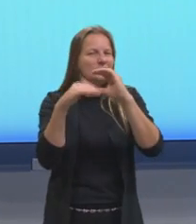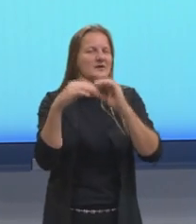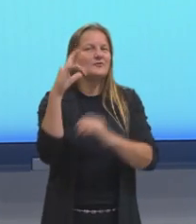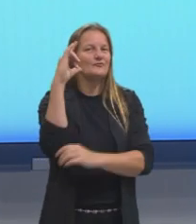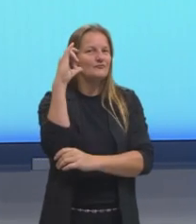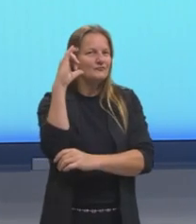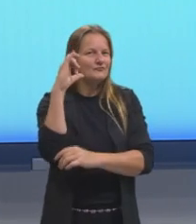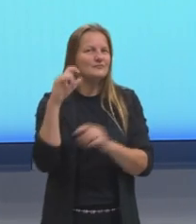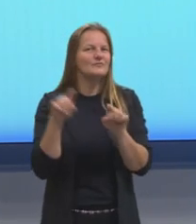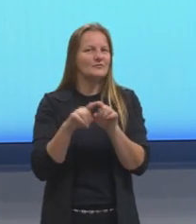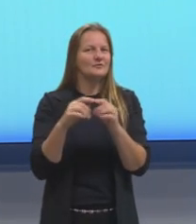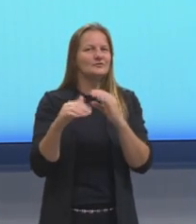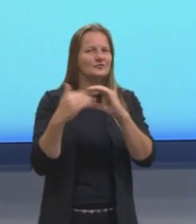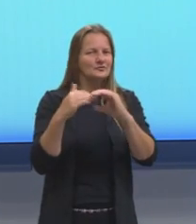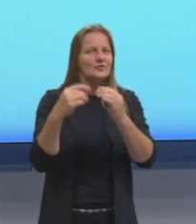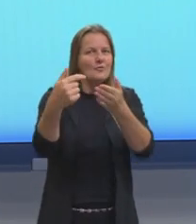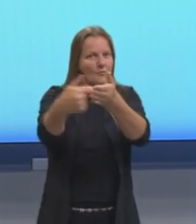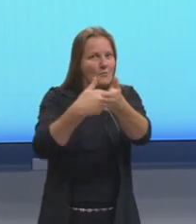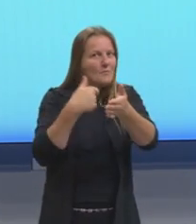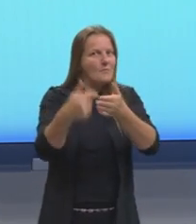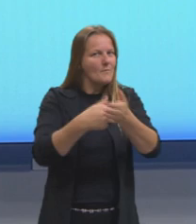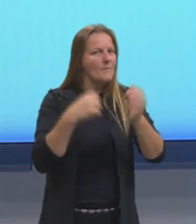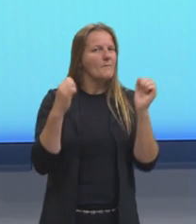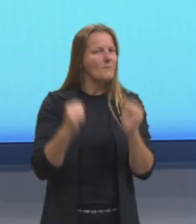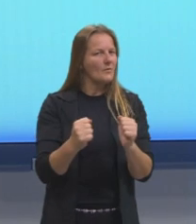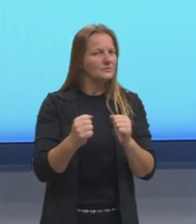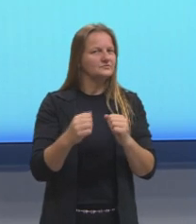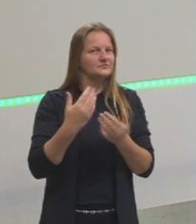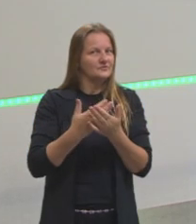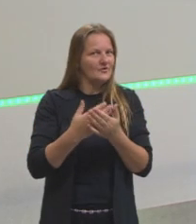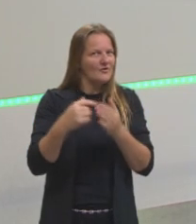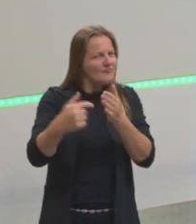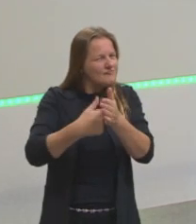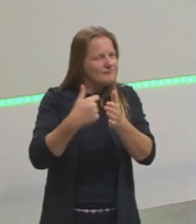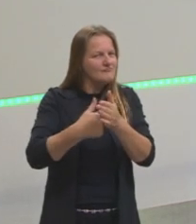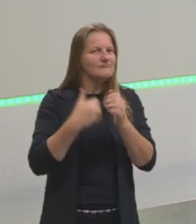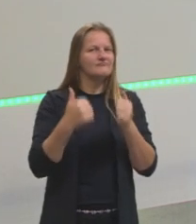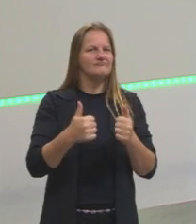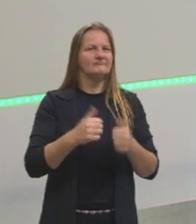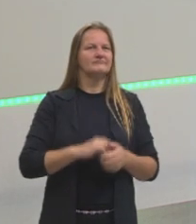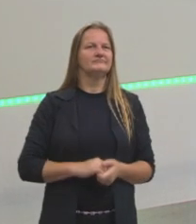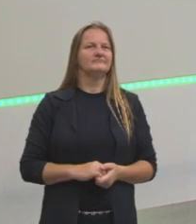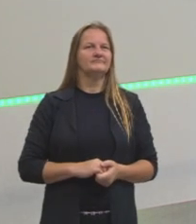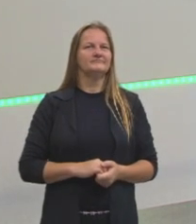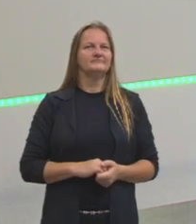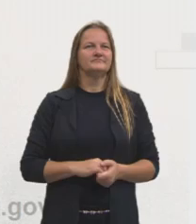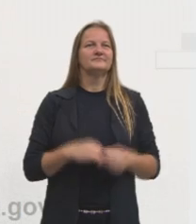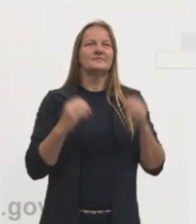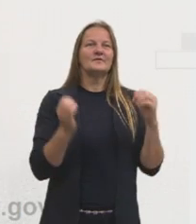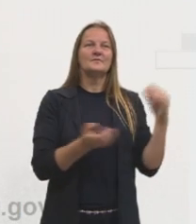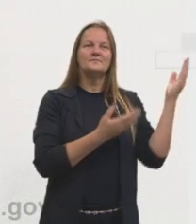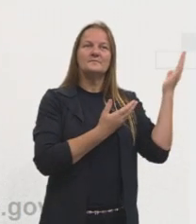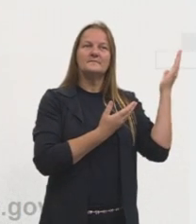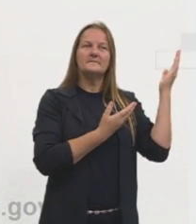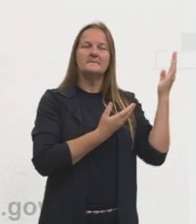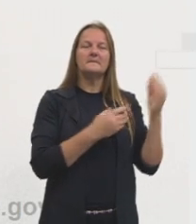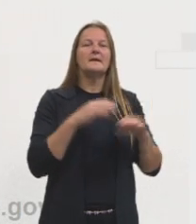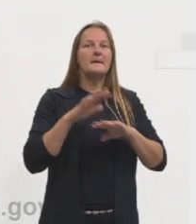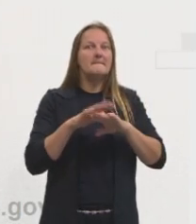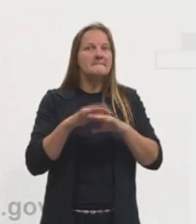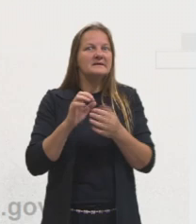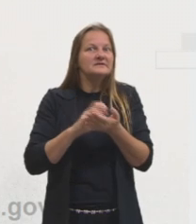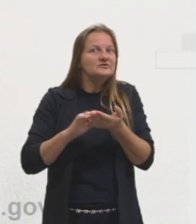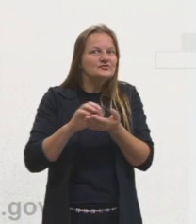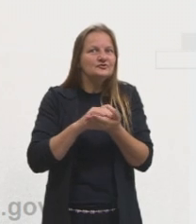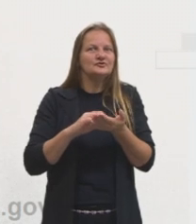receber algum questionamento de vocês, das nossas aulas. Certo? Então essa parte mais matematizada que a gente